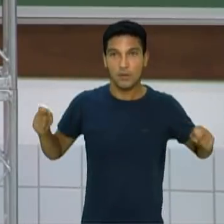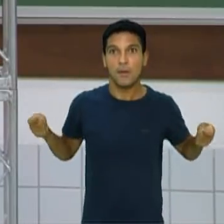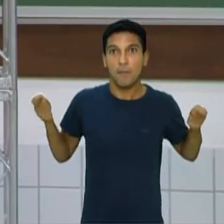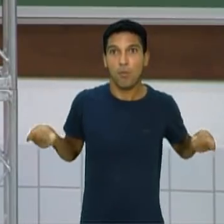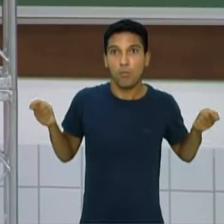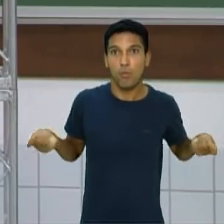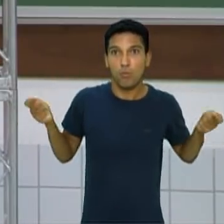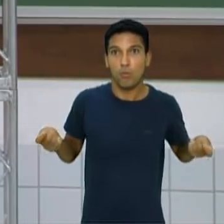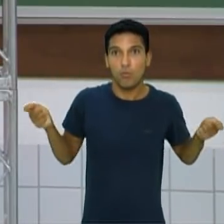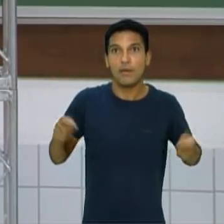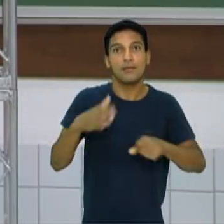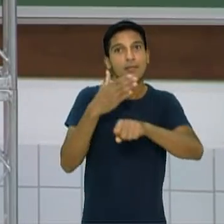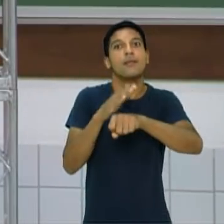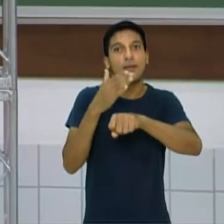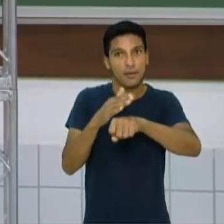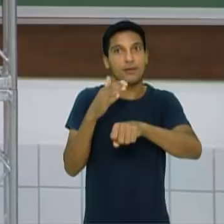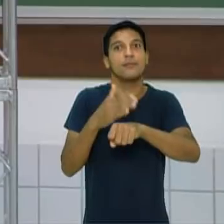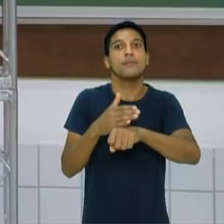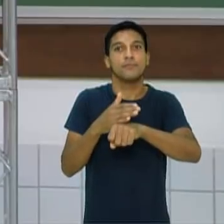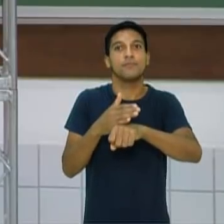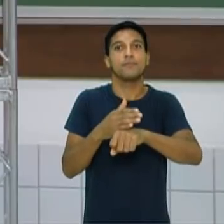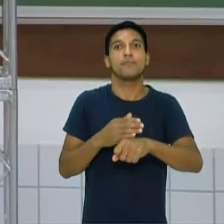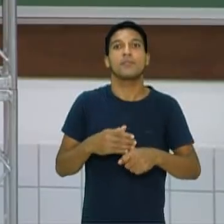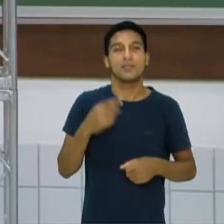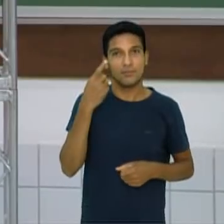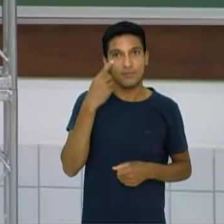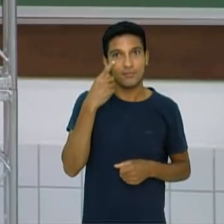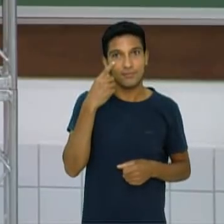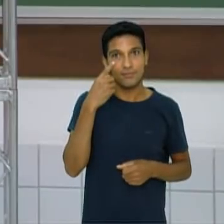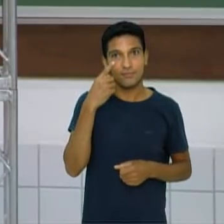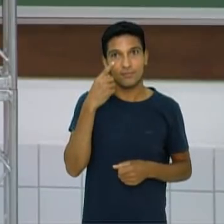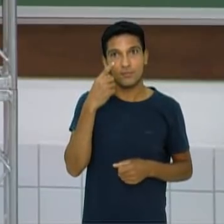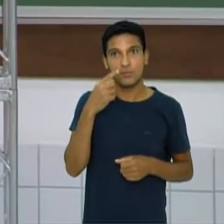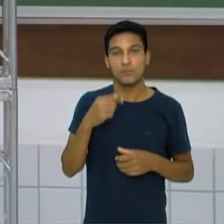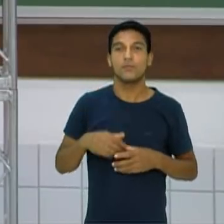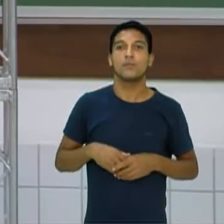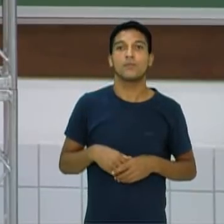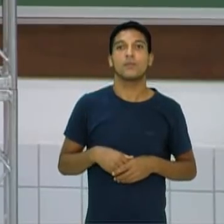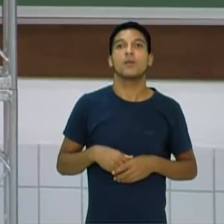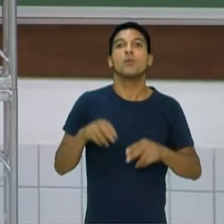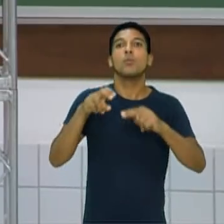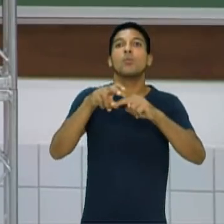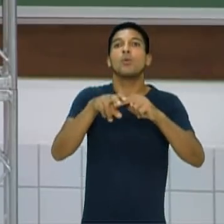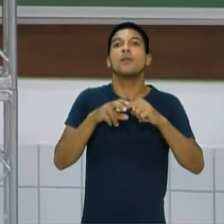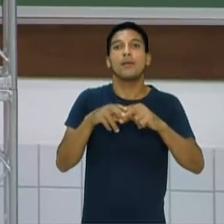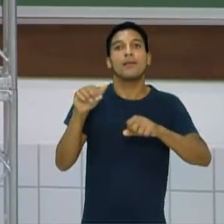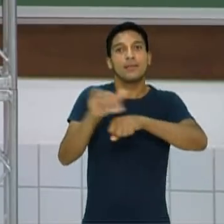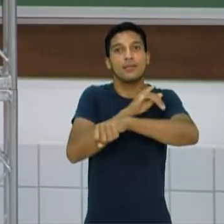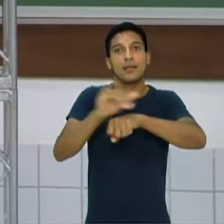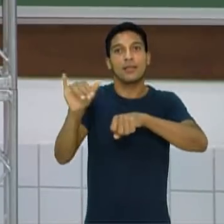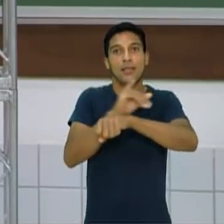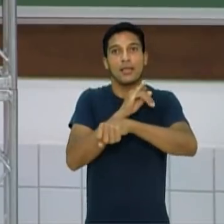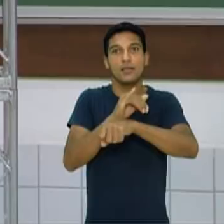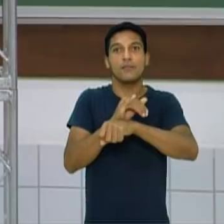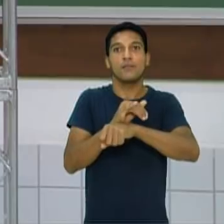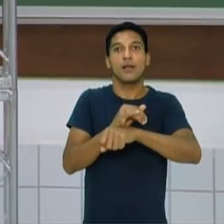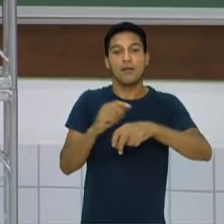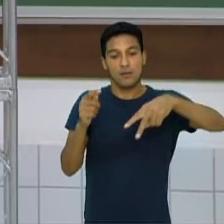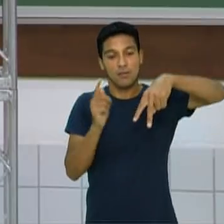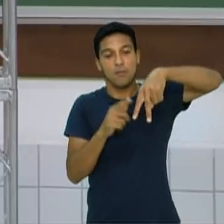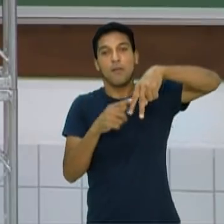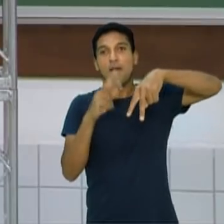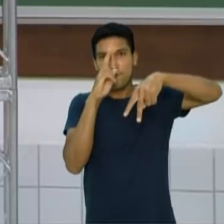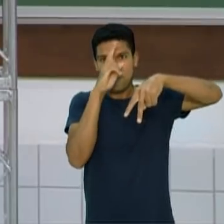existem várias academias de boxe, né? O pessoal pulando corda, treinando pular corda. Por que que eles fazem isso? Para fortalecer as